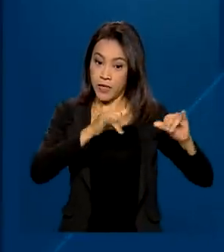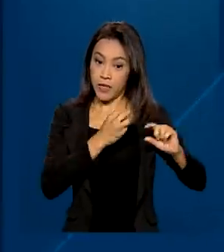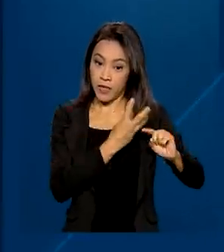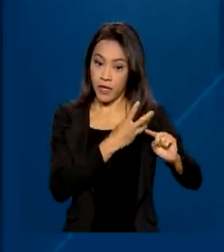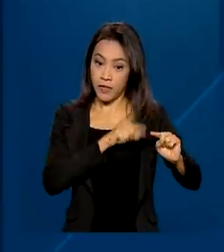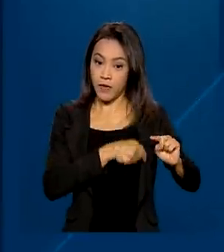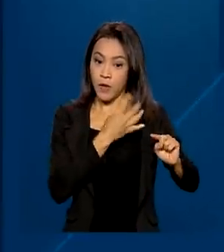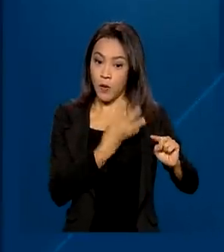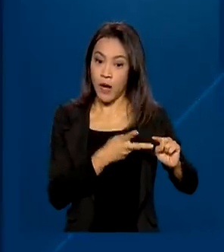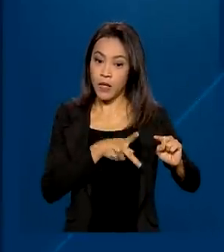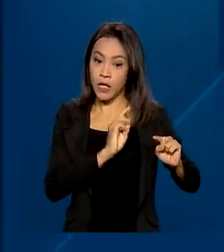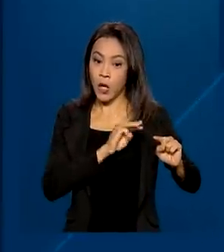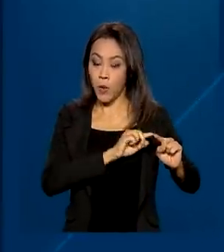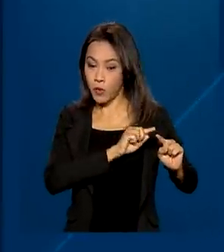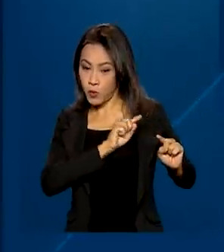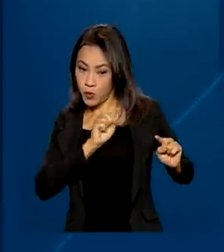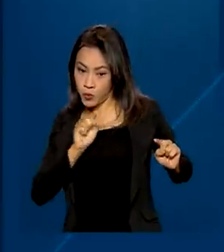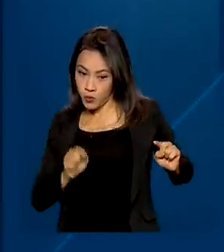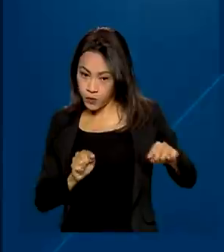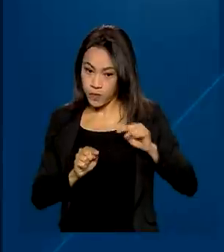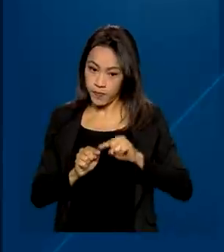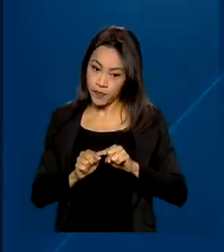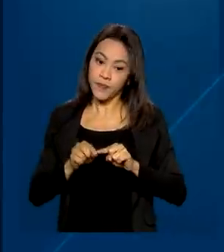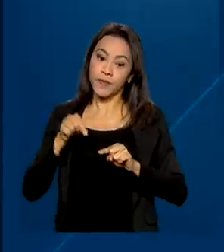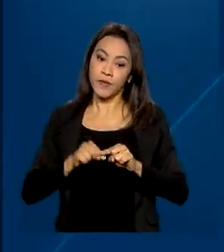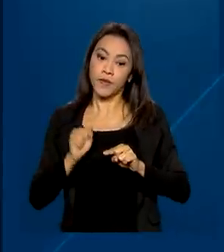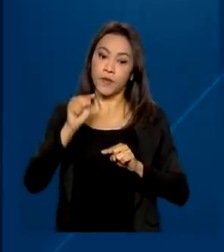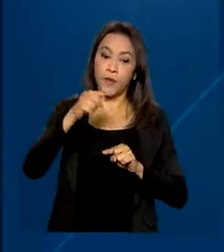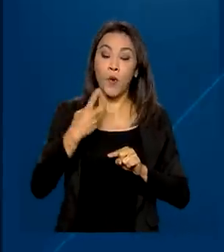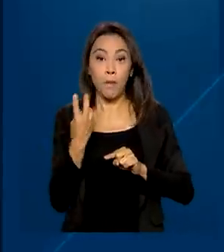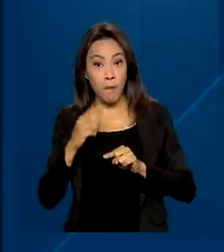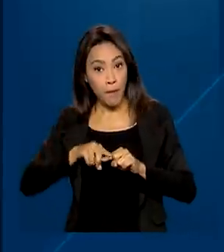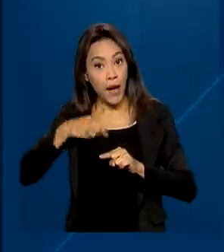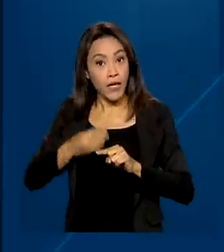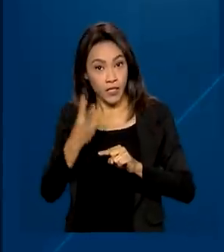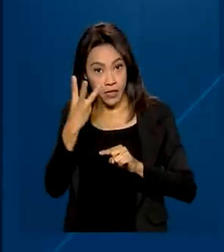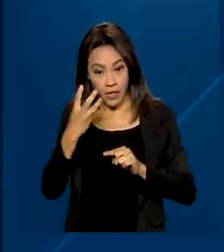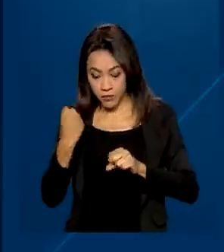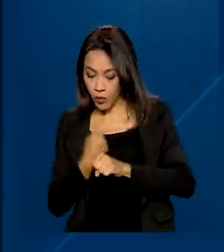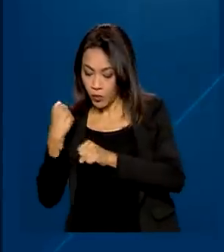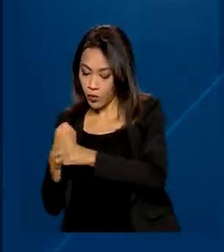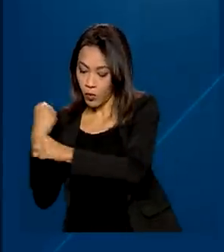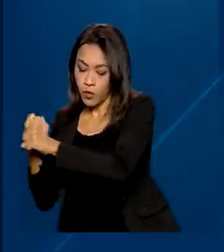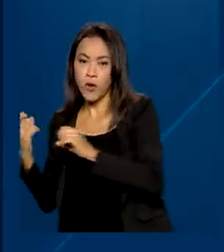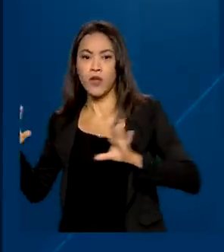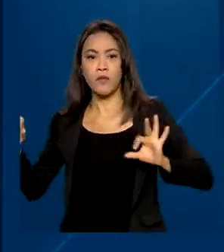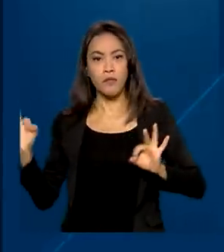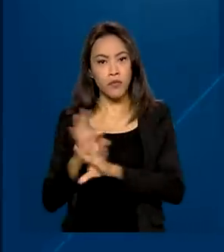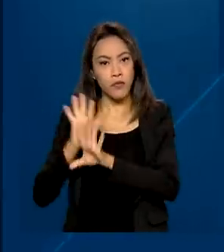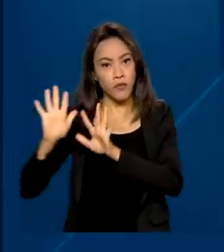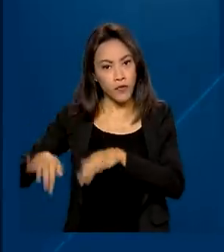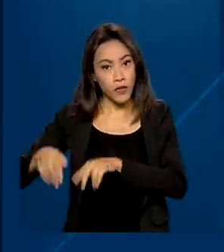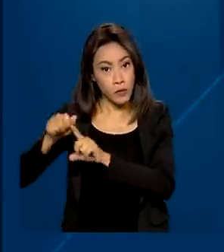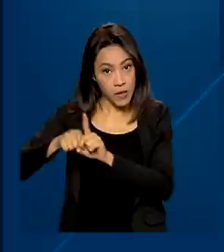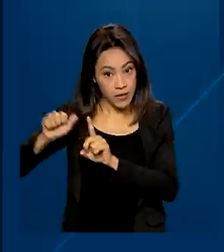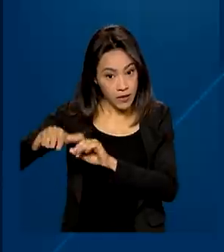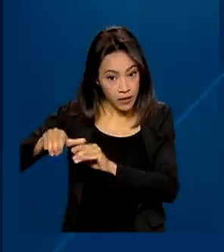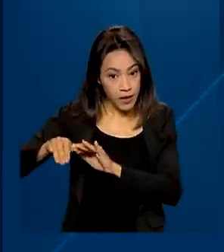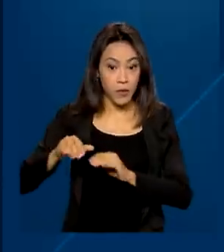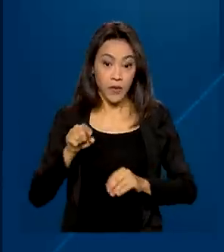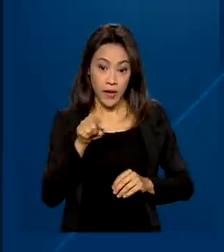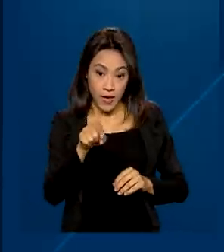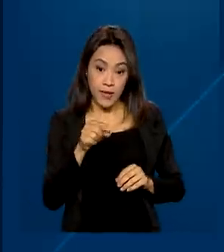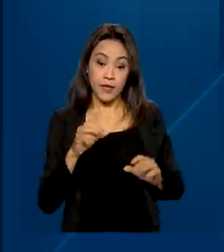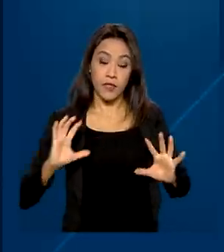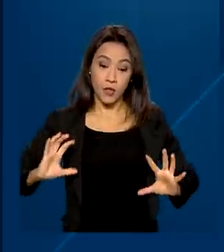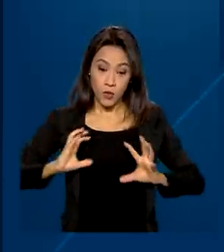quilômetros de trilhos. Outros dois trechos estão em construção e devem ser concluídos em setembro. Os três trechos